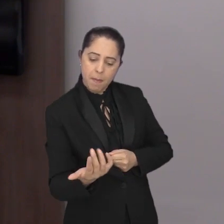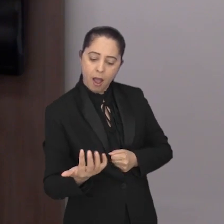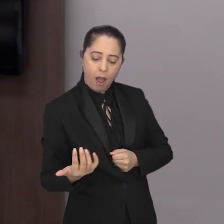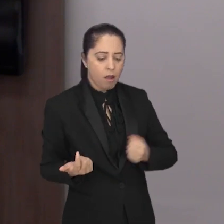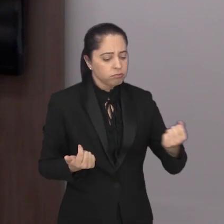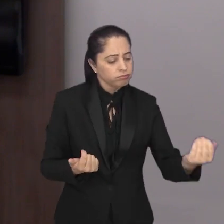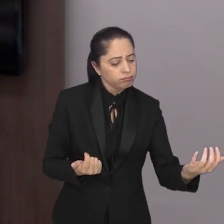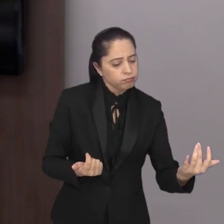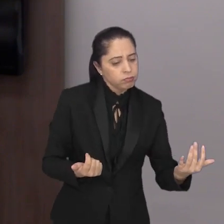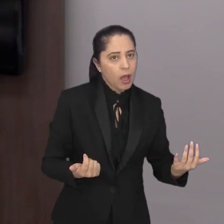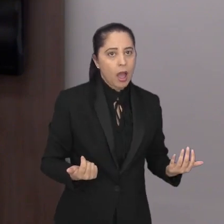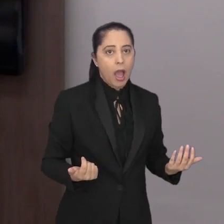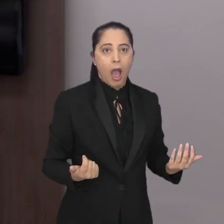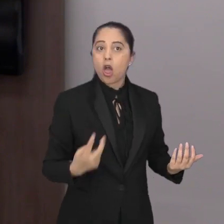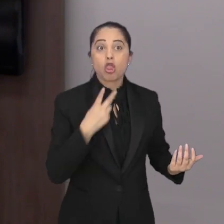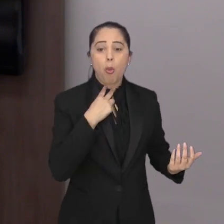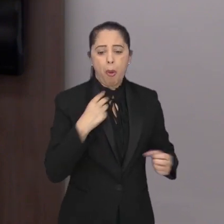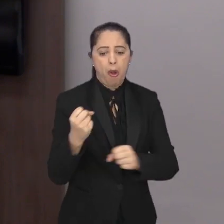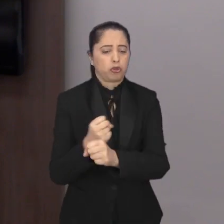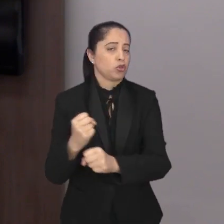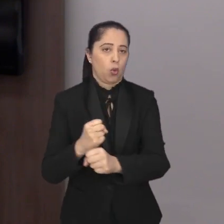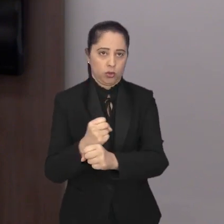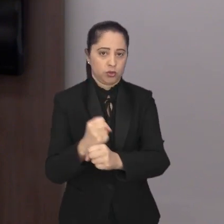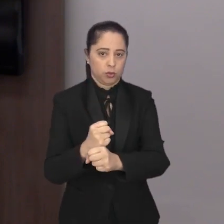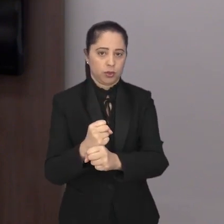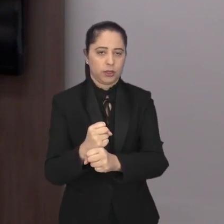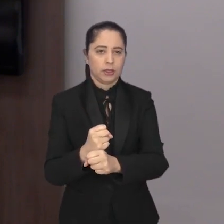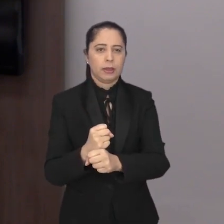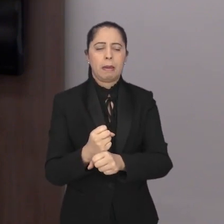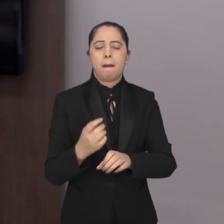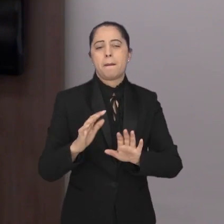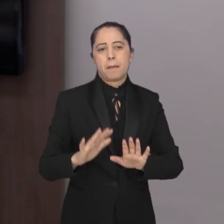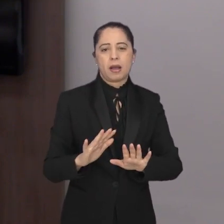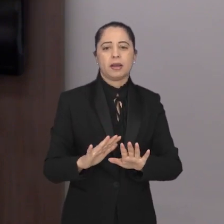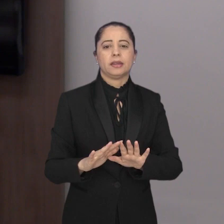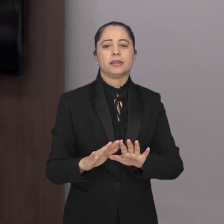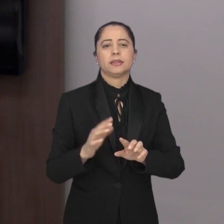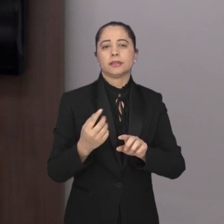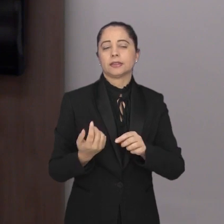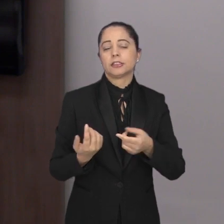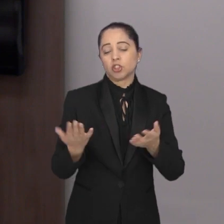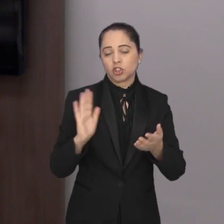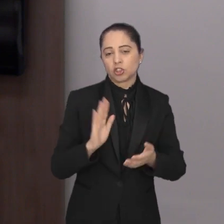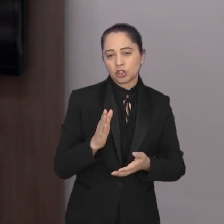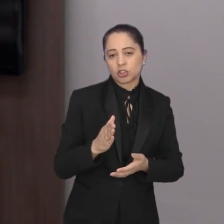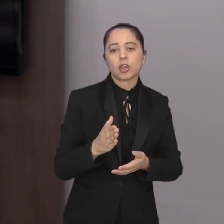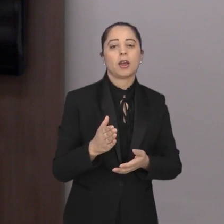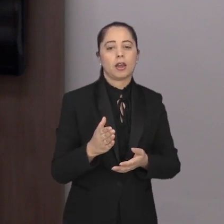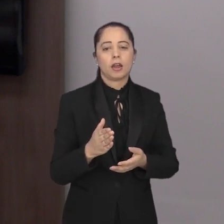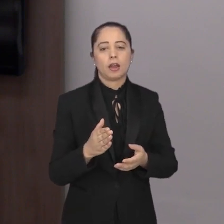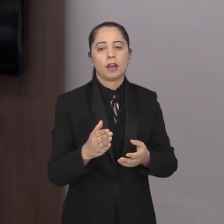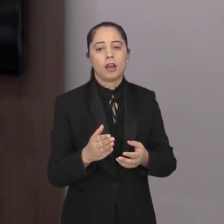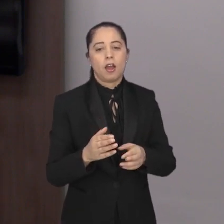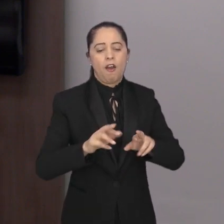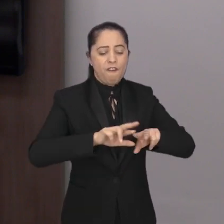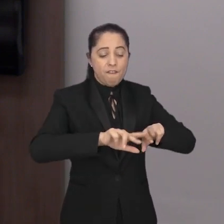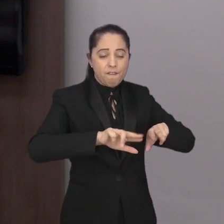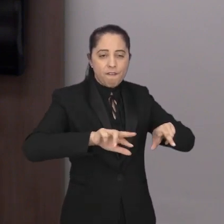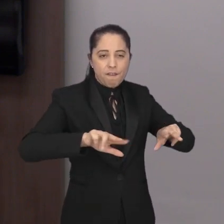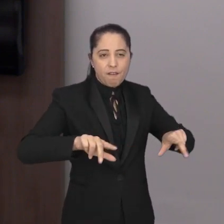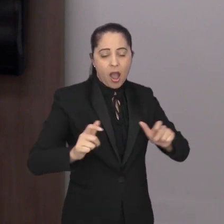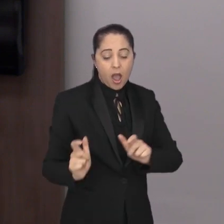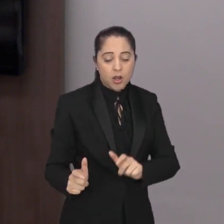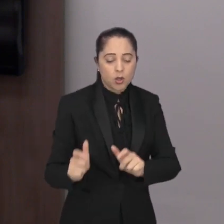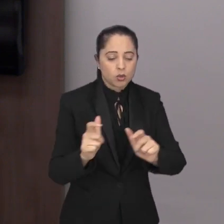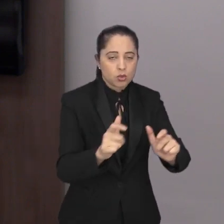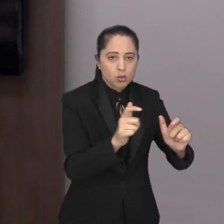ser preservada e não ter usos. Identificou-se, à época de instalação do programa, que várias das